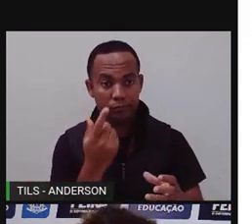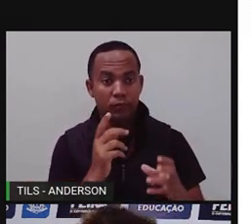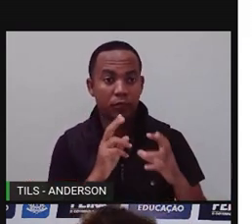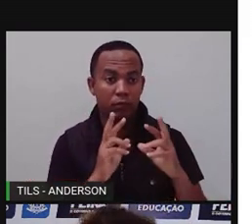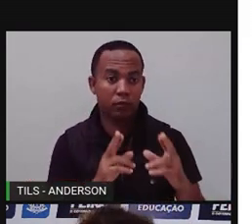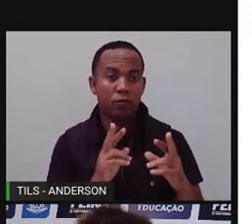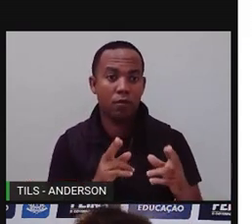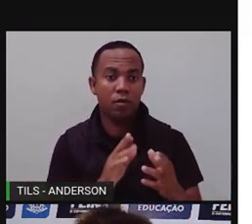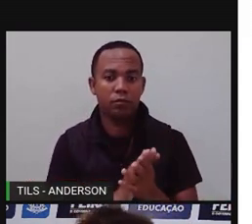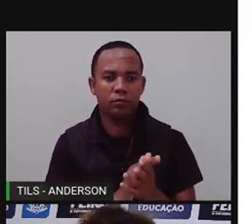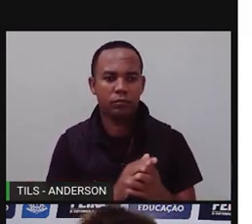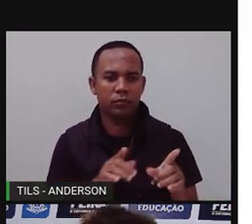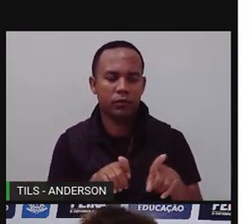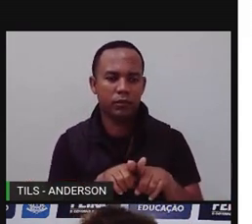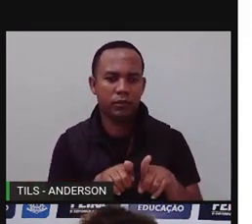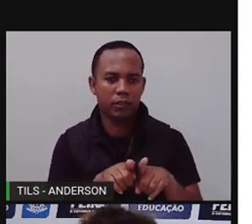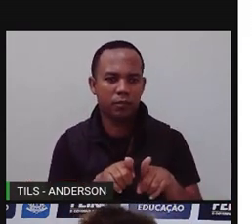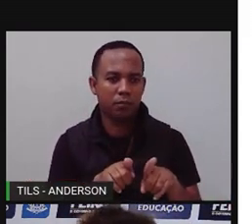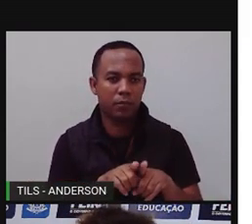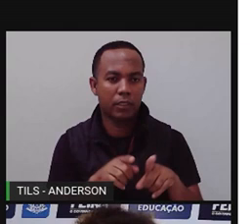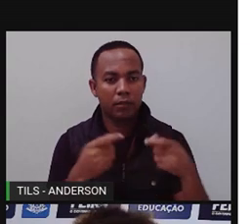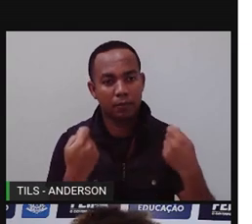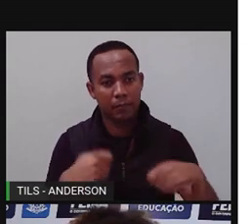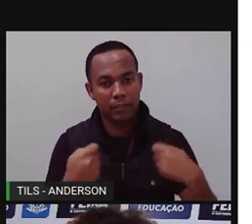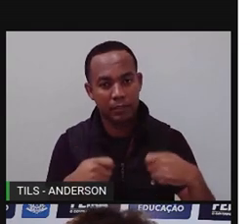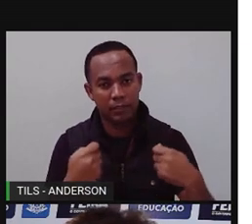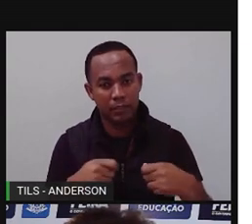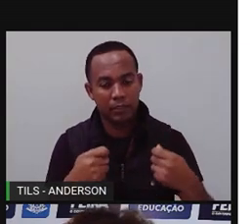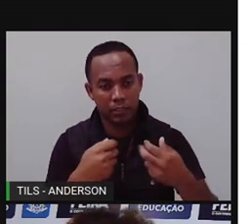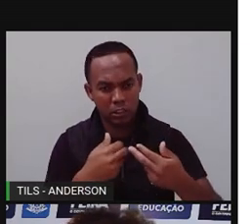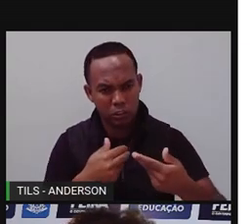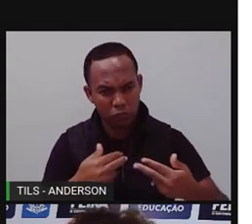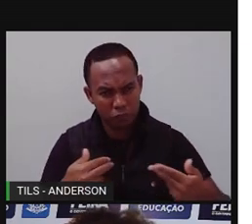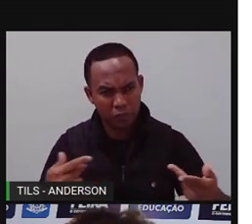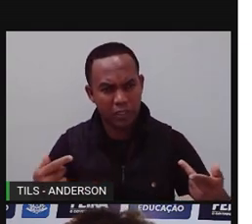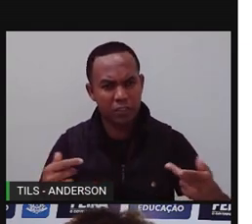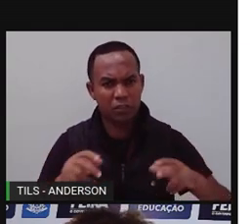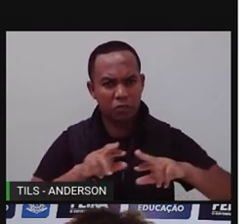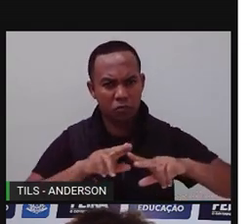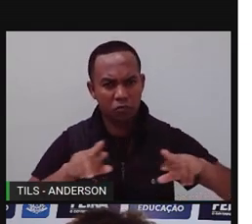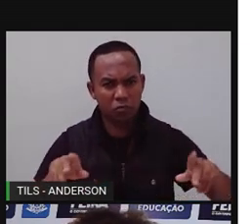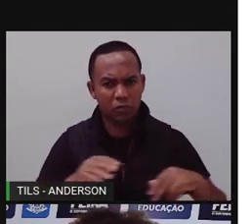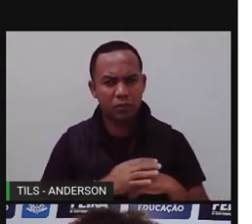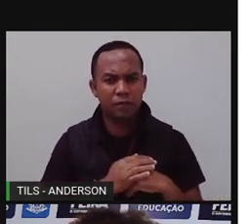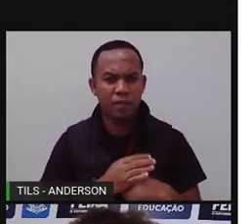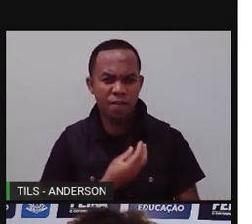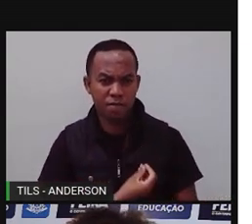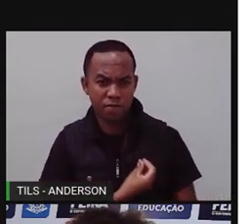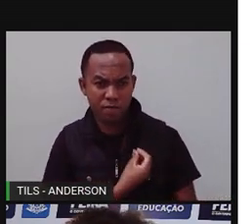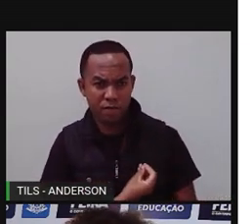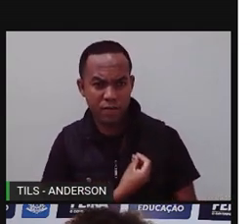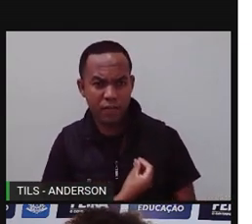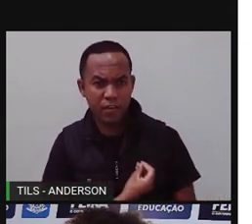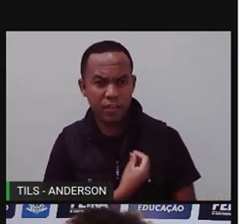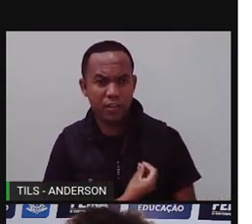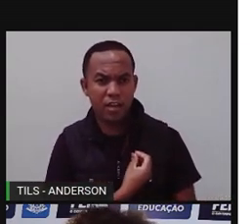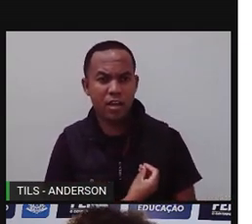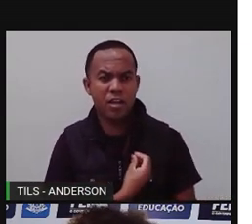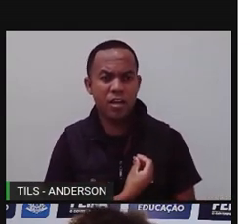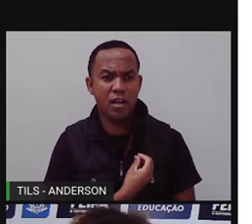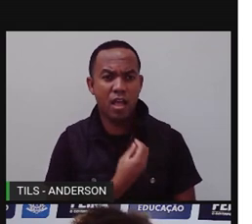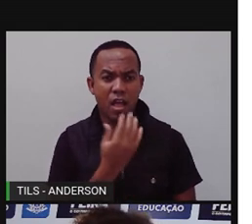a decomposição. E aí você precisa desses micro-organismos, tá? Os seres vivos, né? Que se